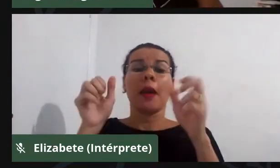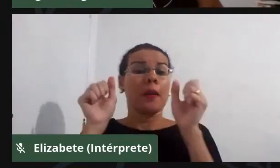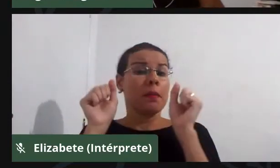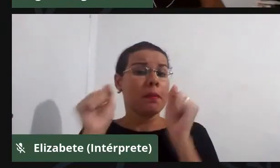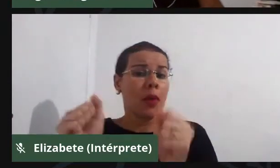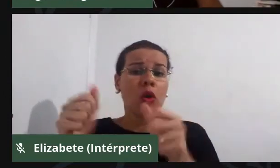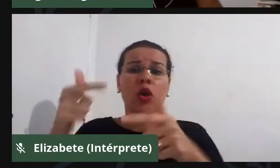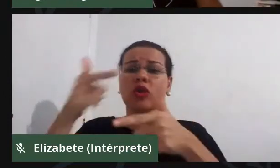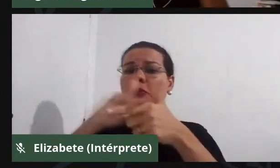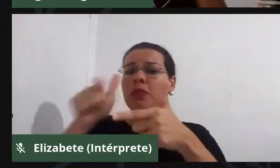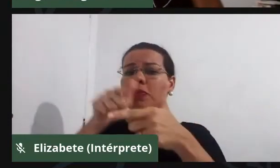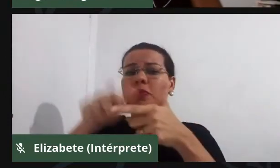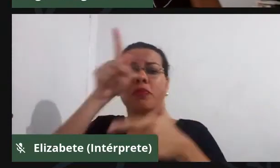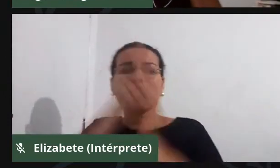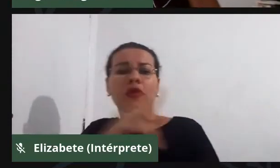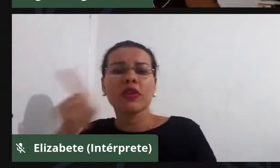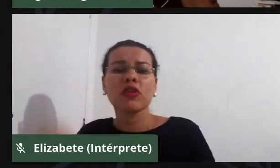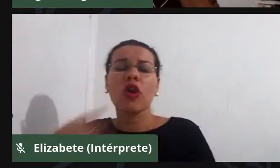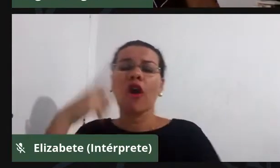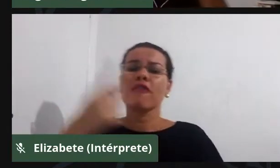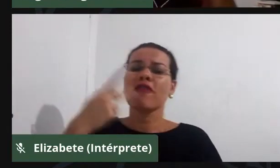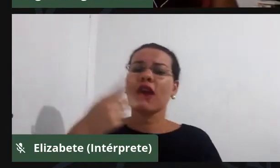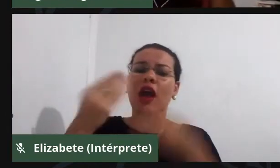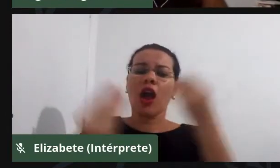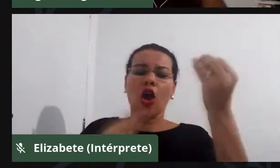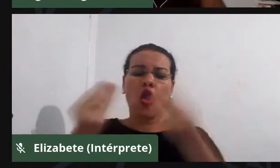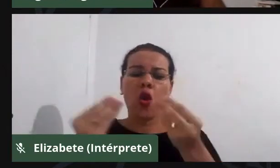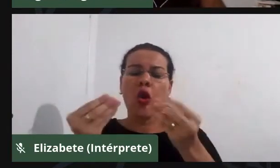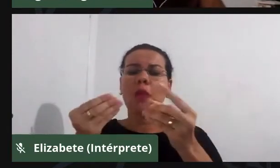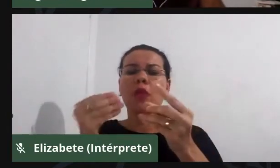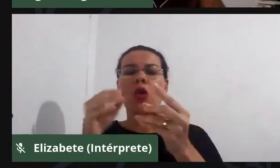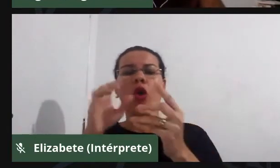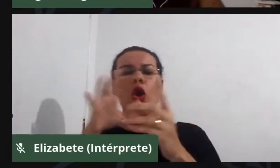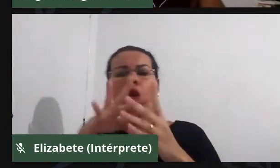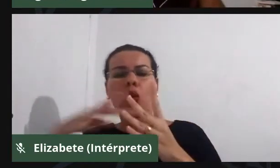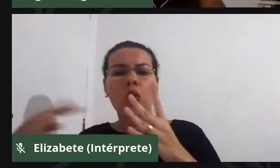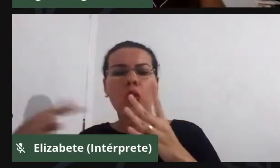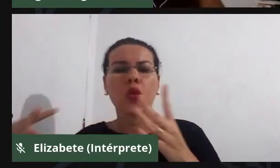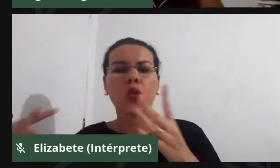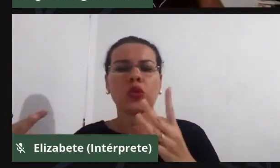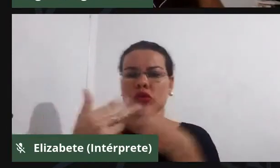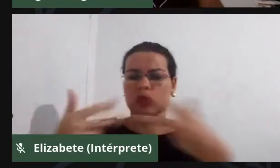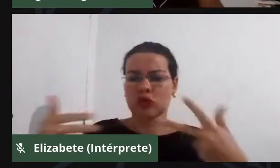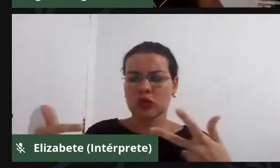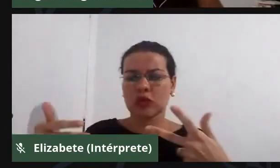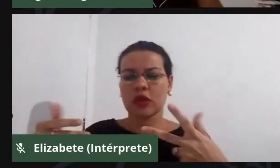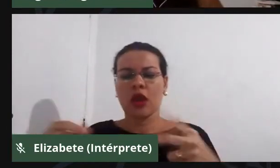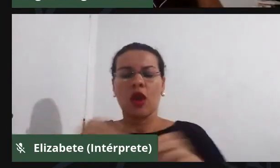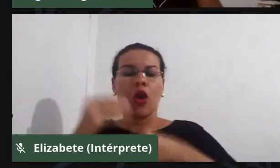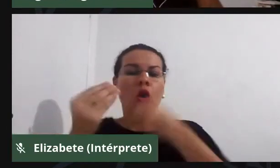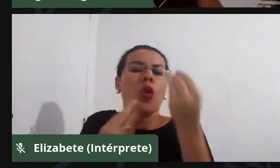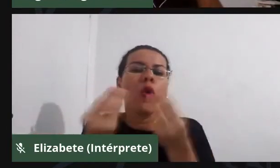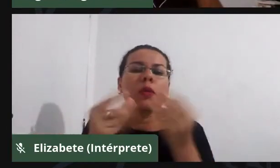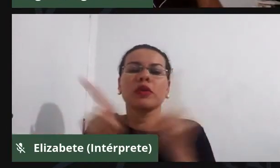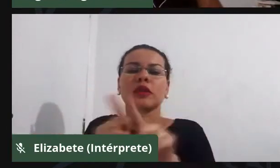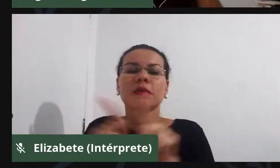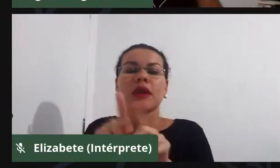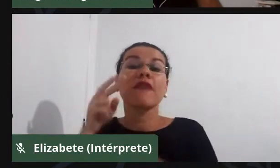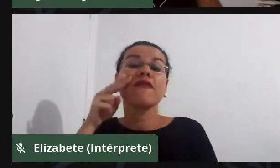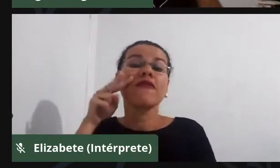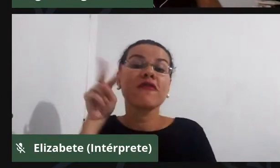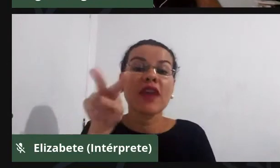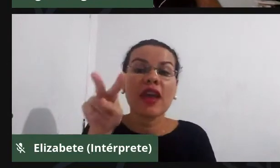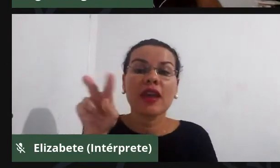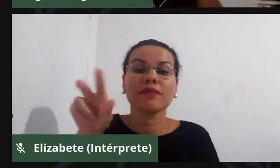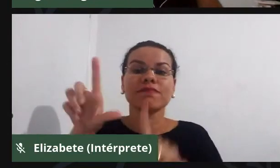do contexto comunitário, para trazer um pouco da historicidade do nosso povo, trazer também as imagens como uma